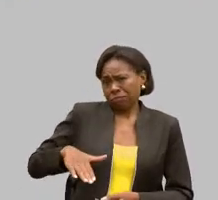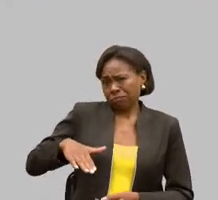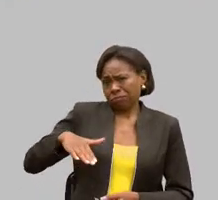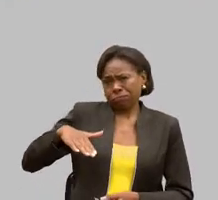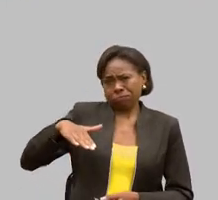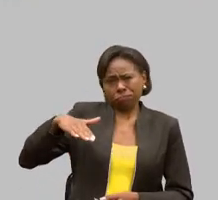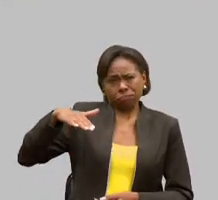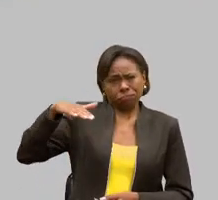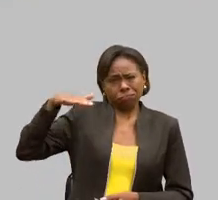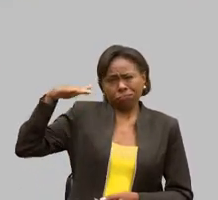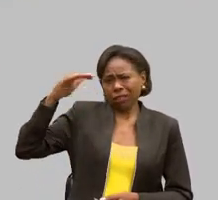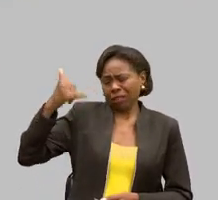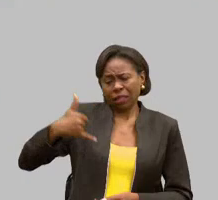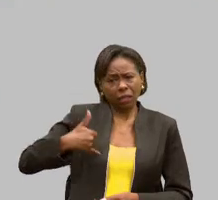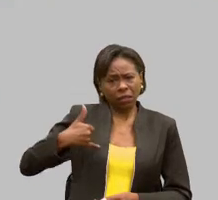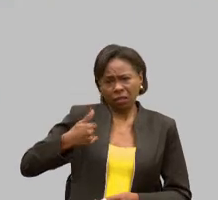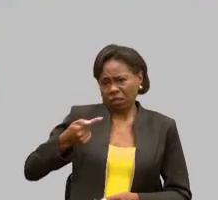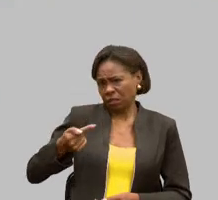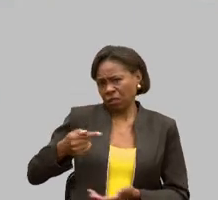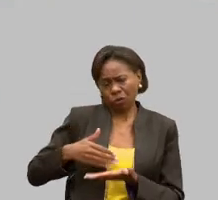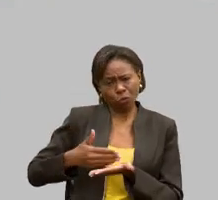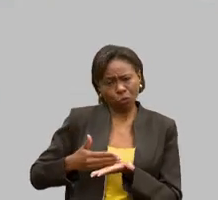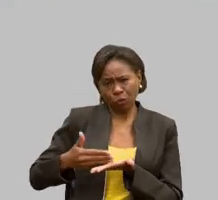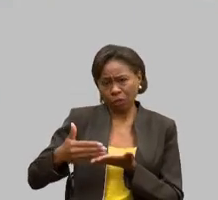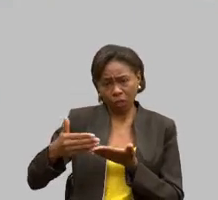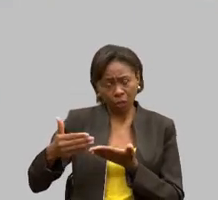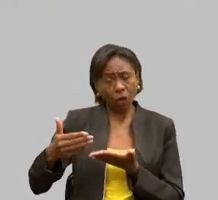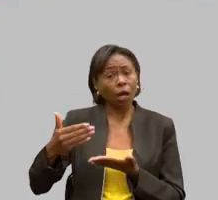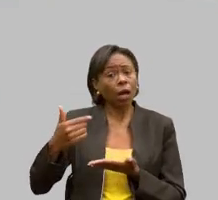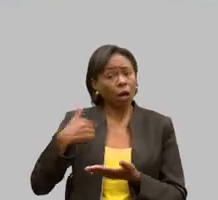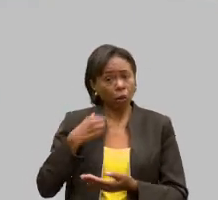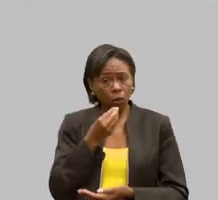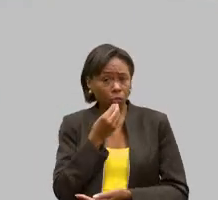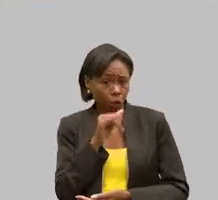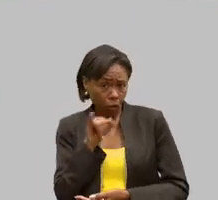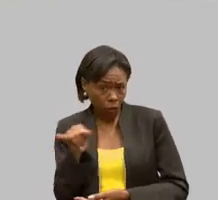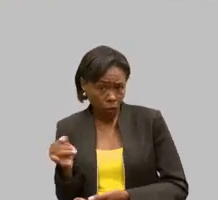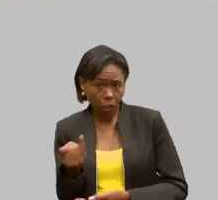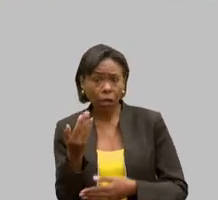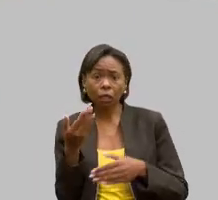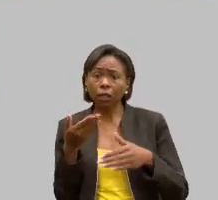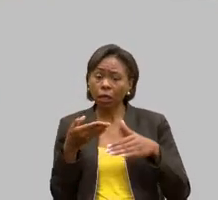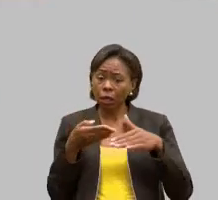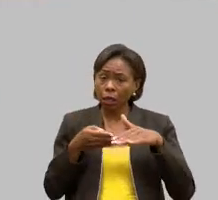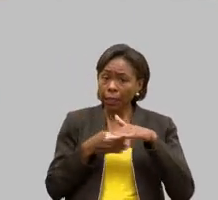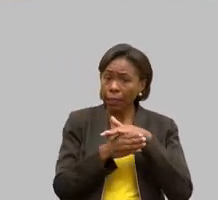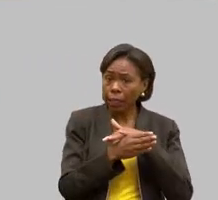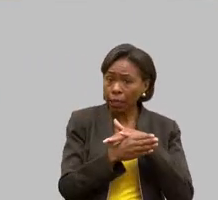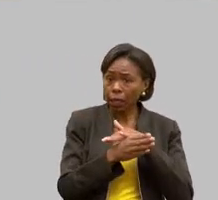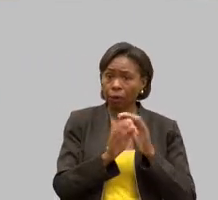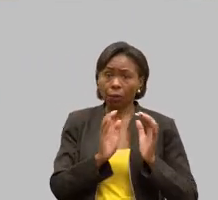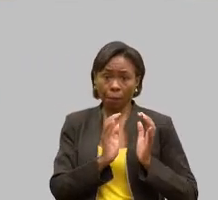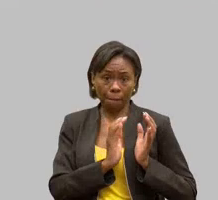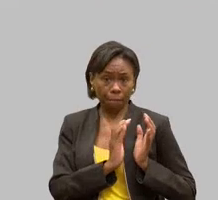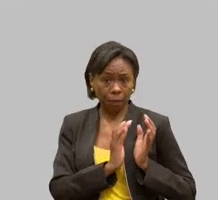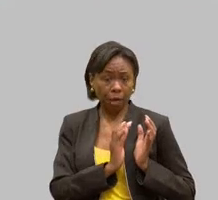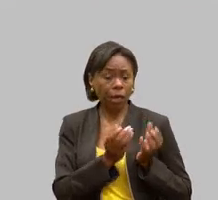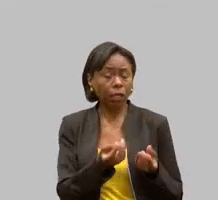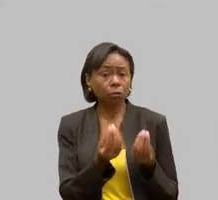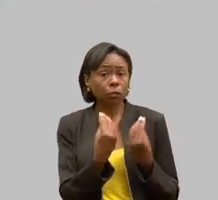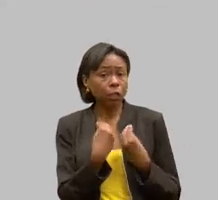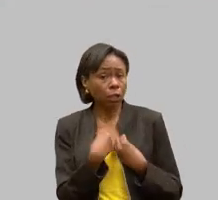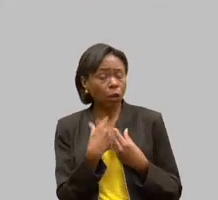a oportunidade entrar dentro de uma PAI para me emprestar um serviço para eu desenvolver